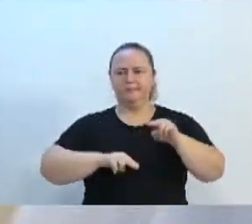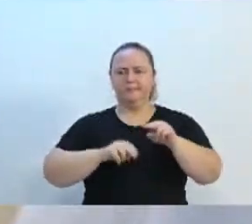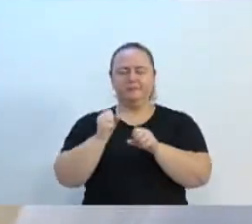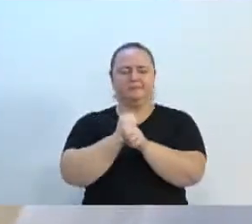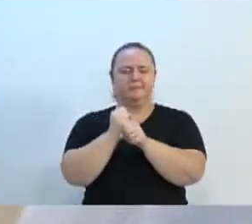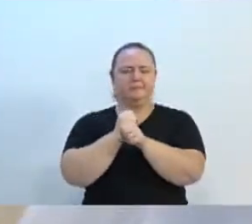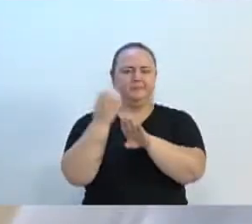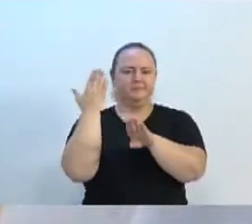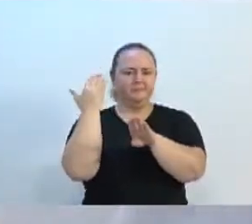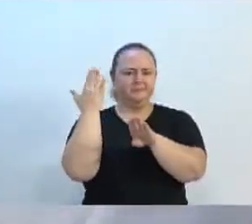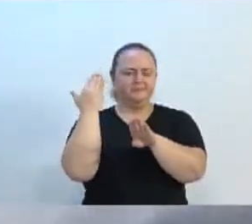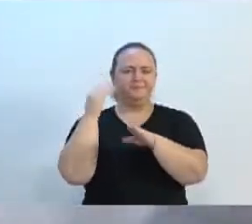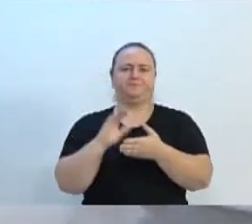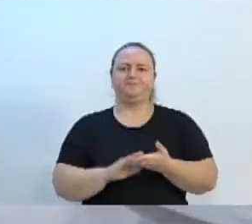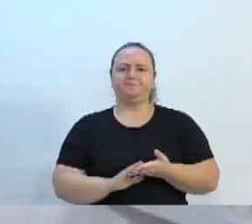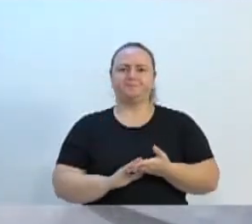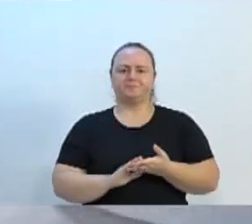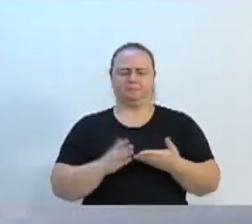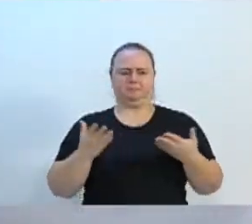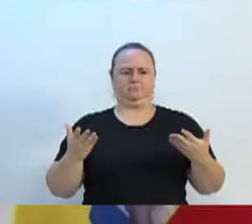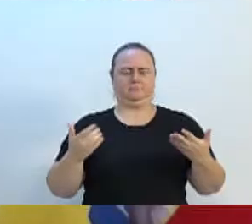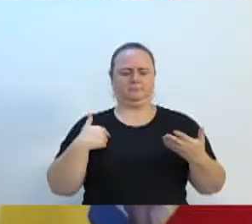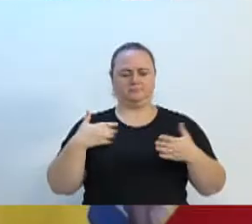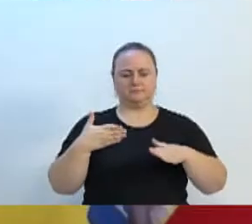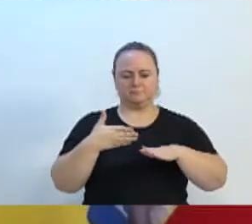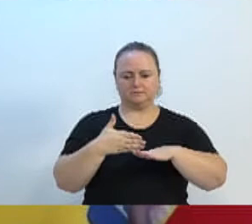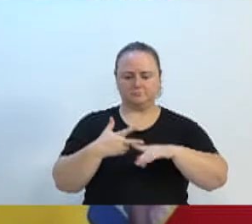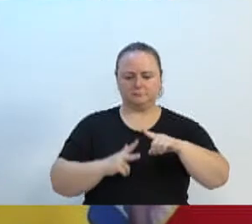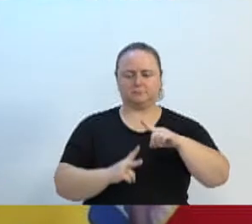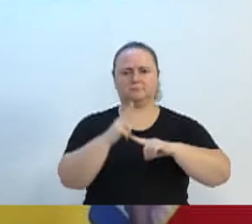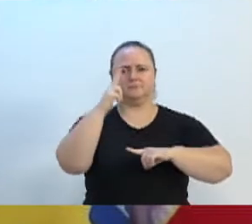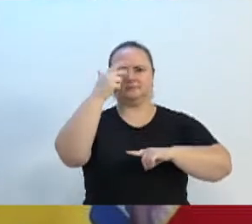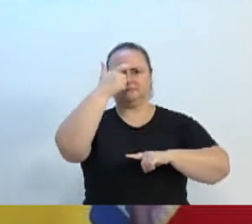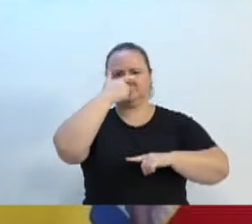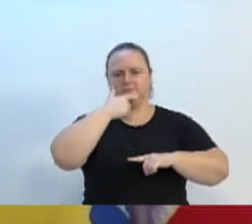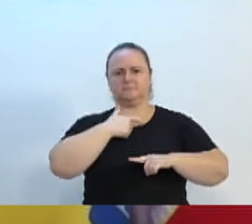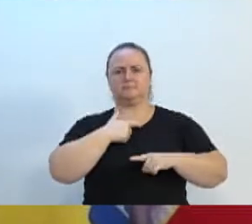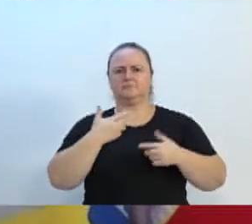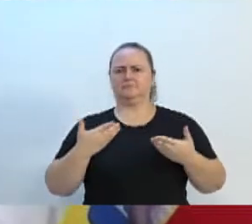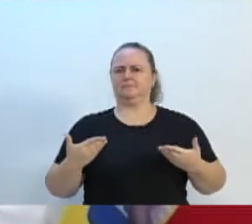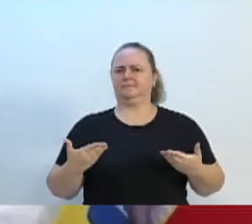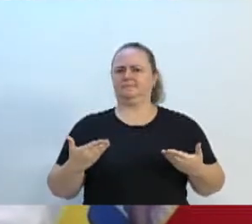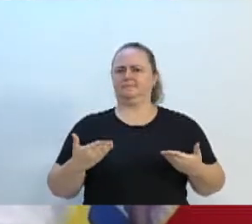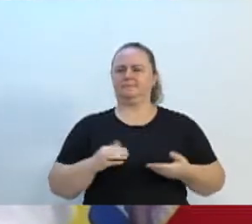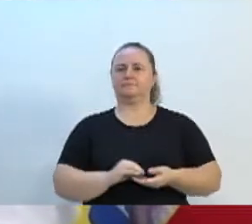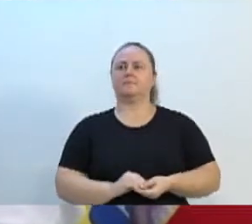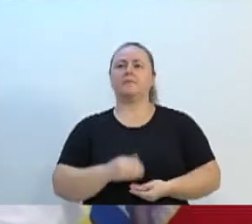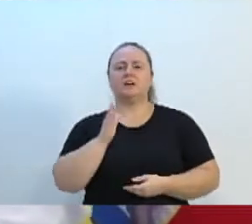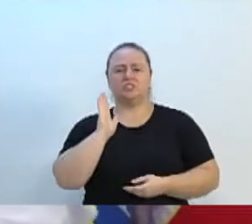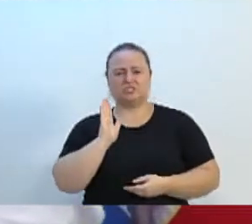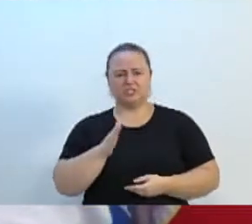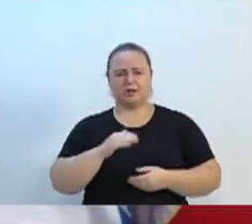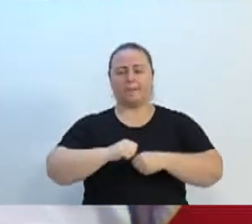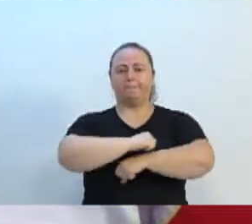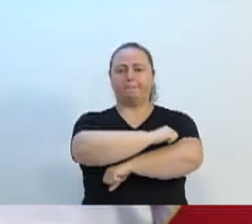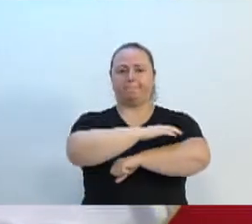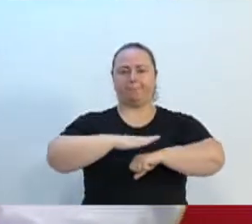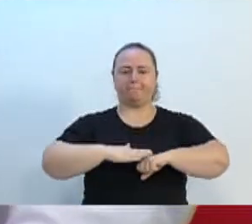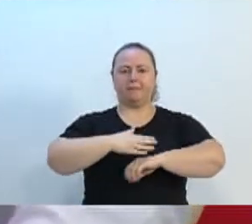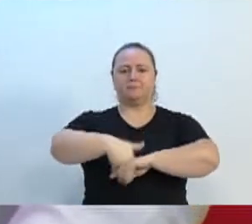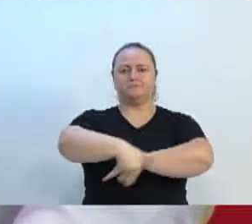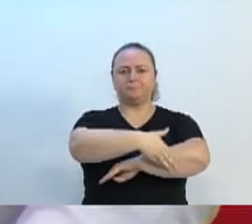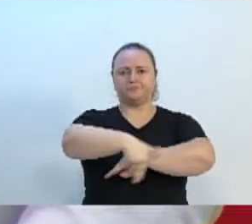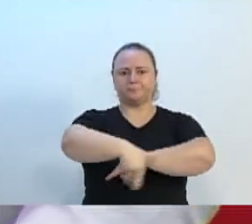Eu fui boicotado na entrega da rua, professor Jacob Inês, o vereador Adriano Pereira estava presente,